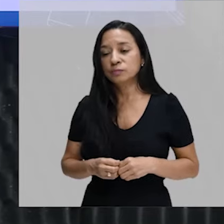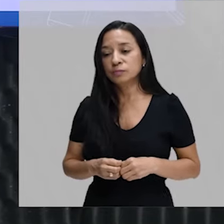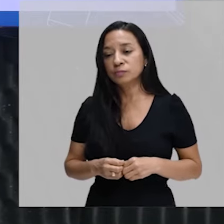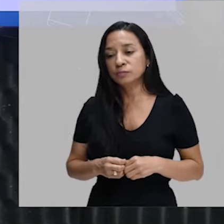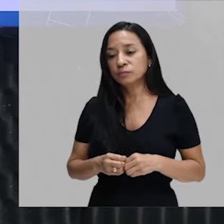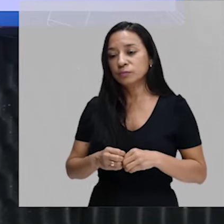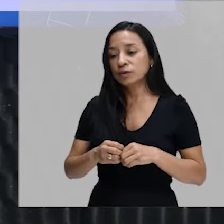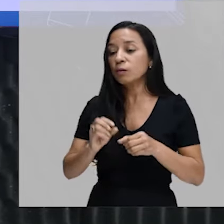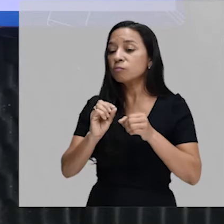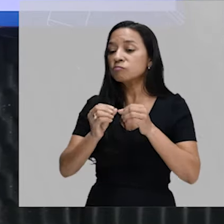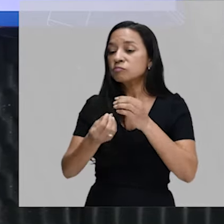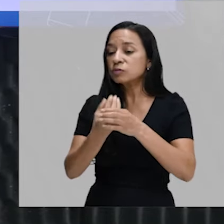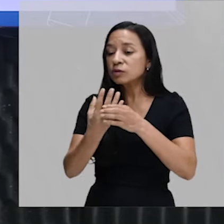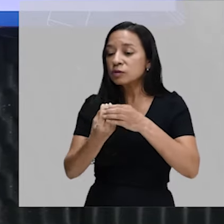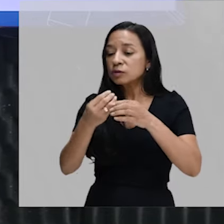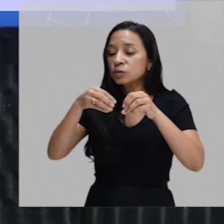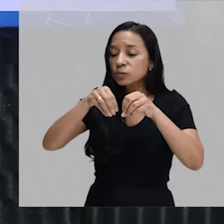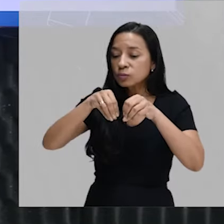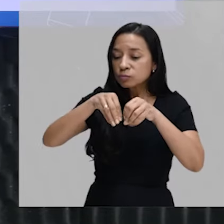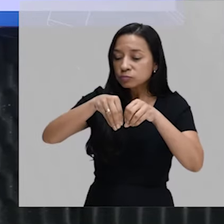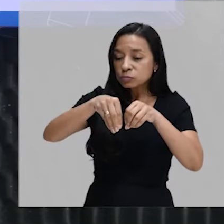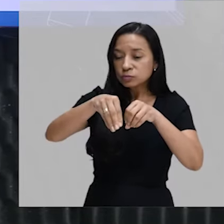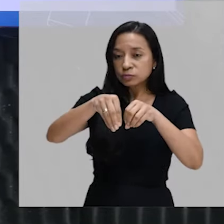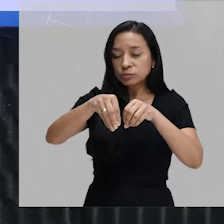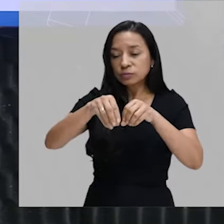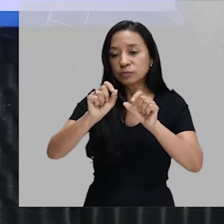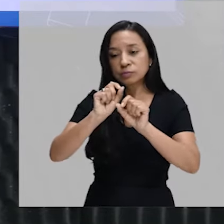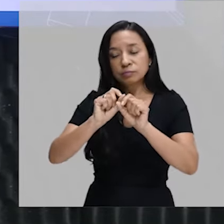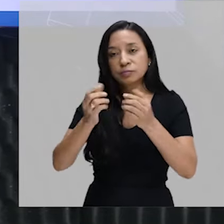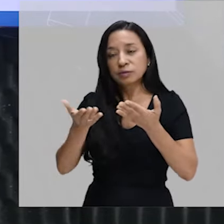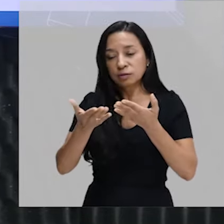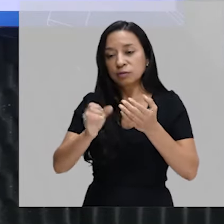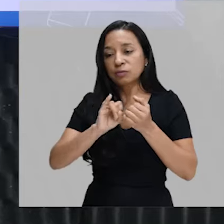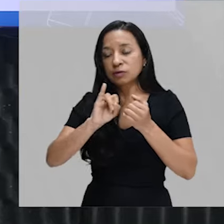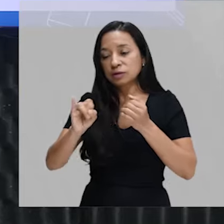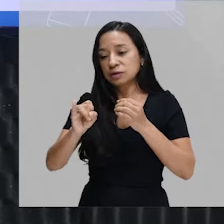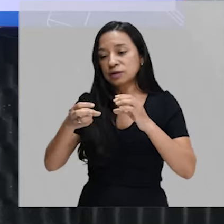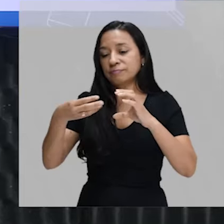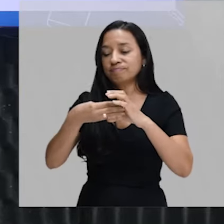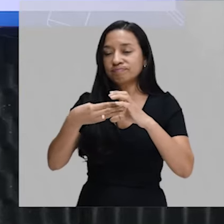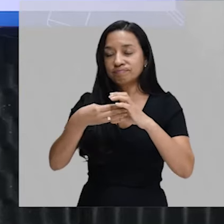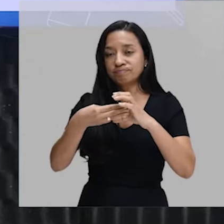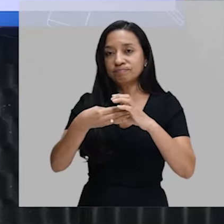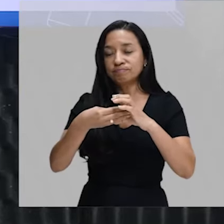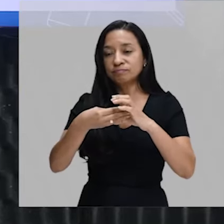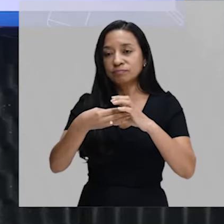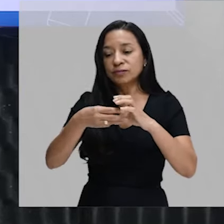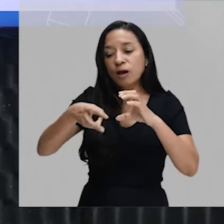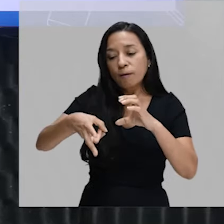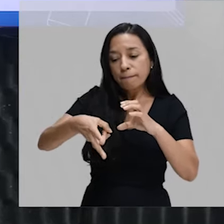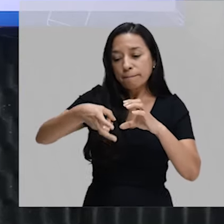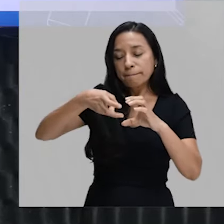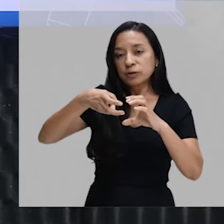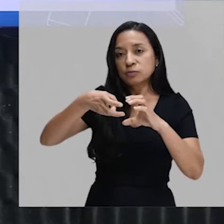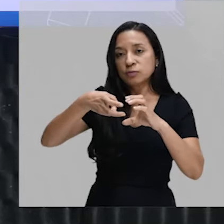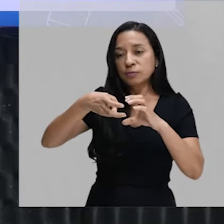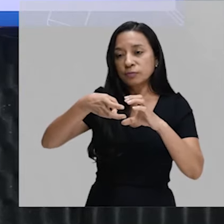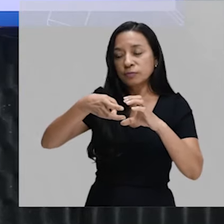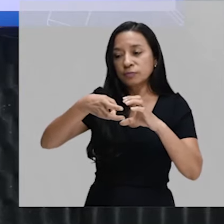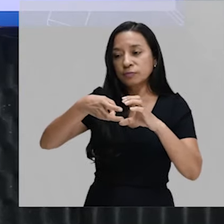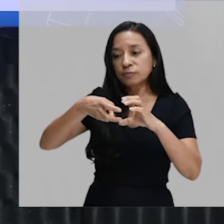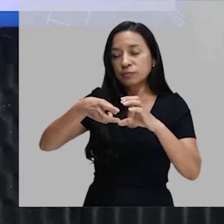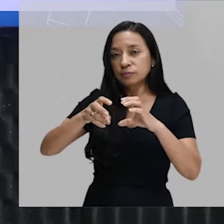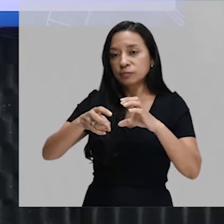lisossomo. Agora, se a célula absorve uma partícula de